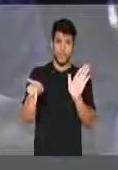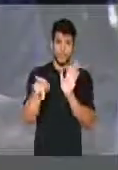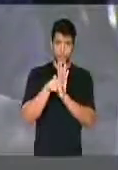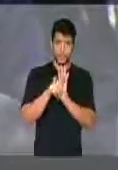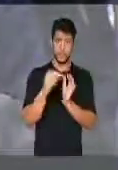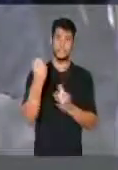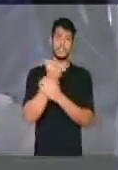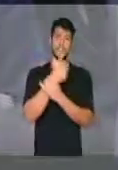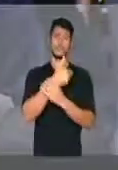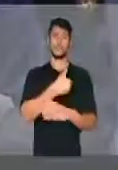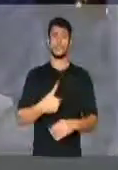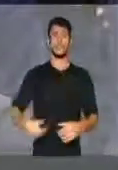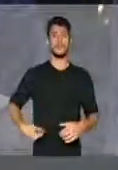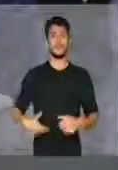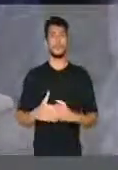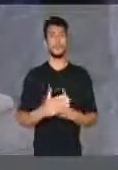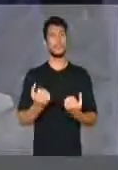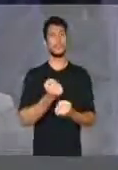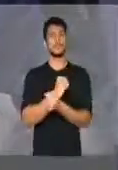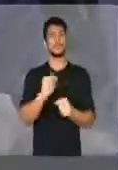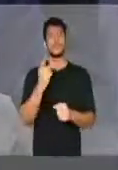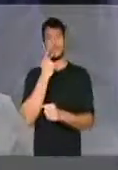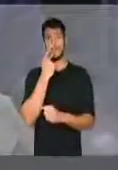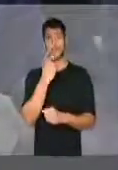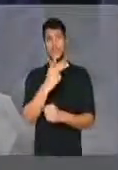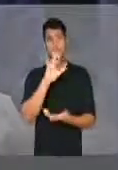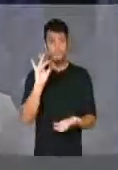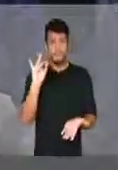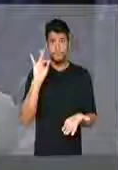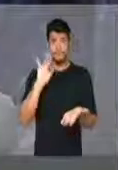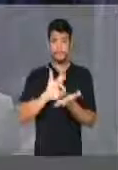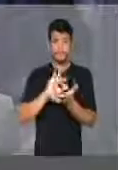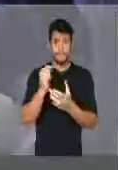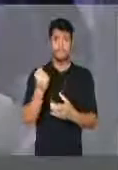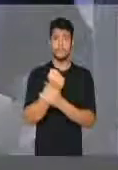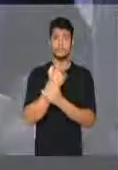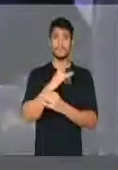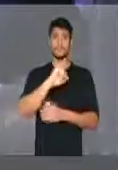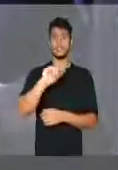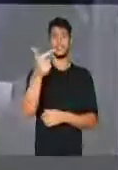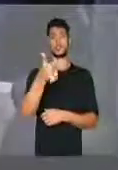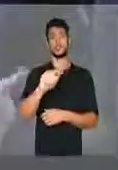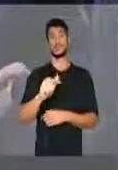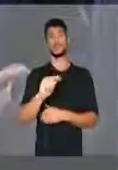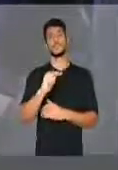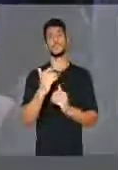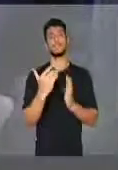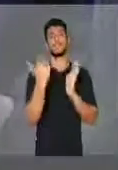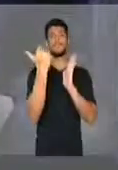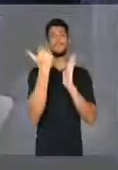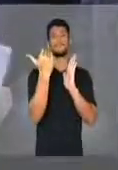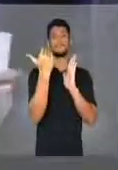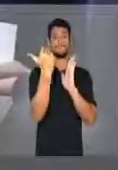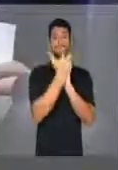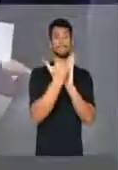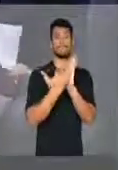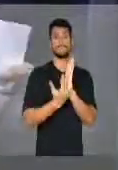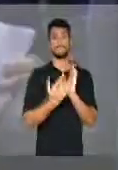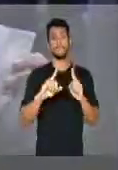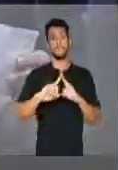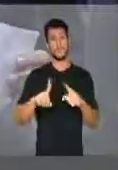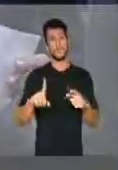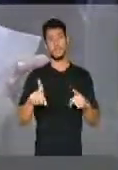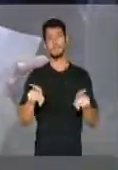como falarmos em ter efetividade da segurança pública sem prioridade, mas não dá também para negar a necessidade